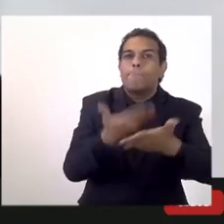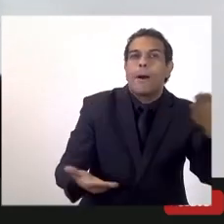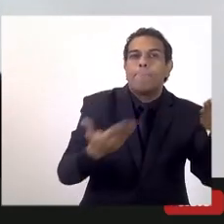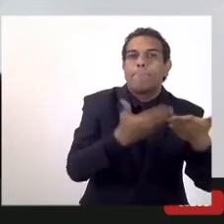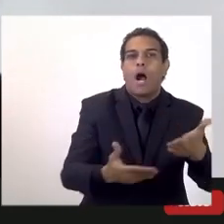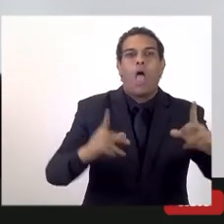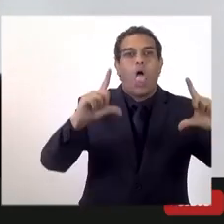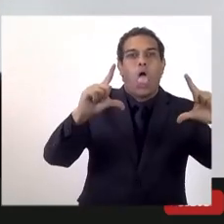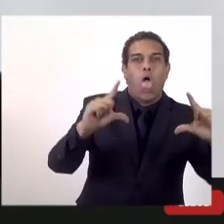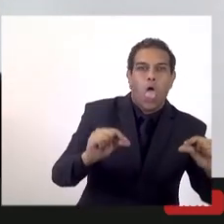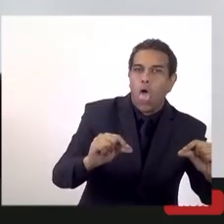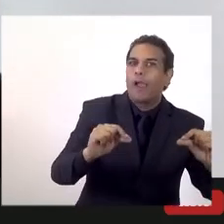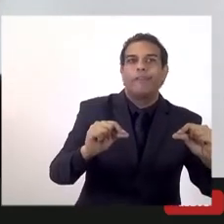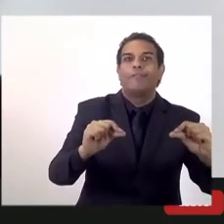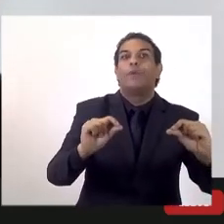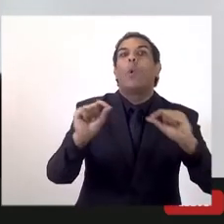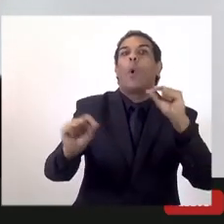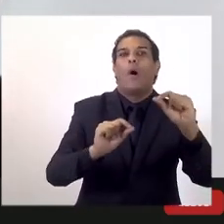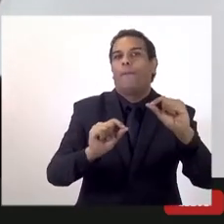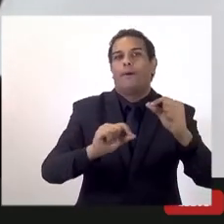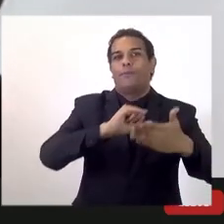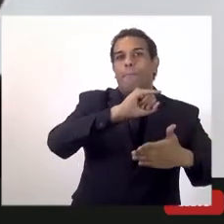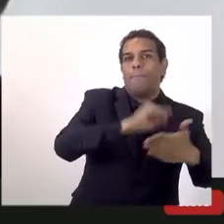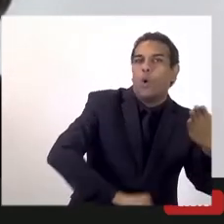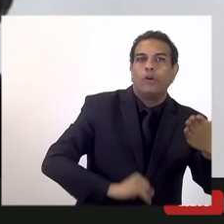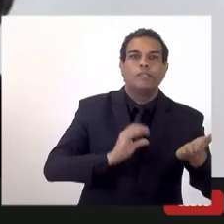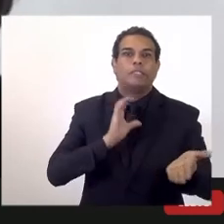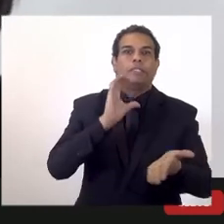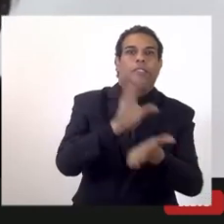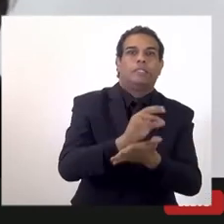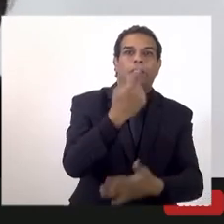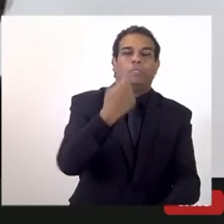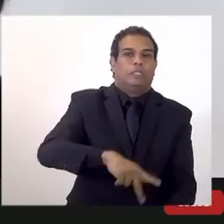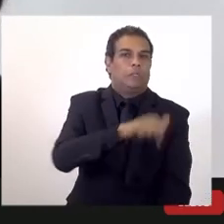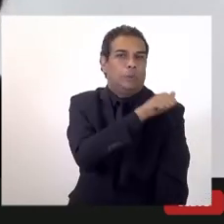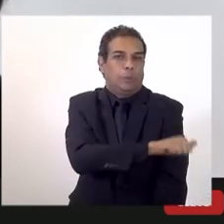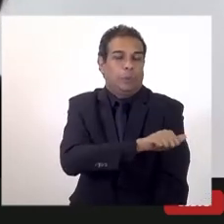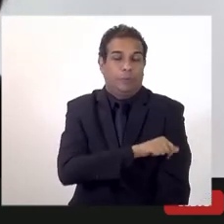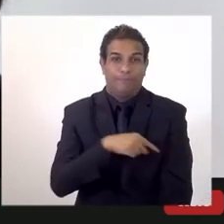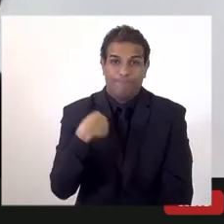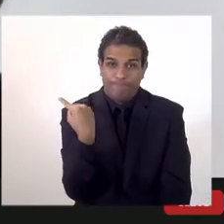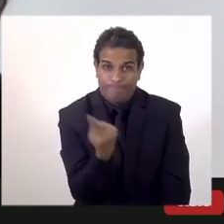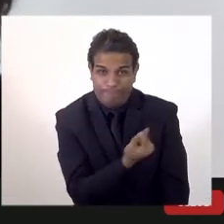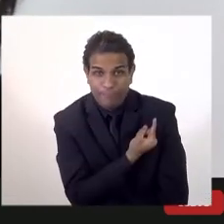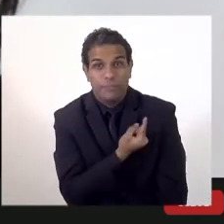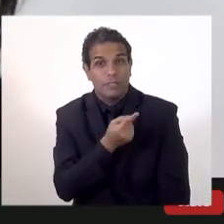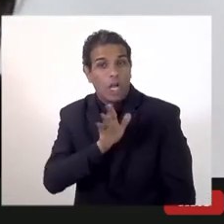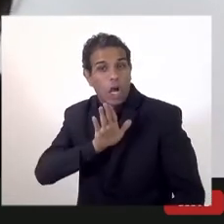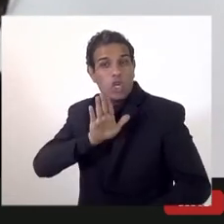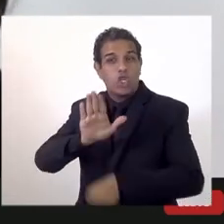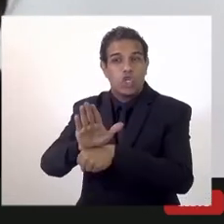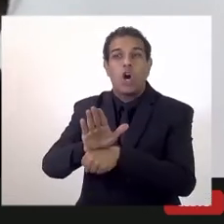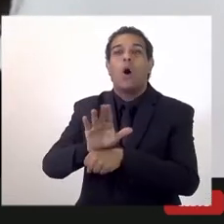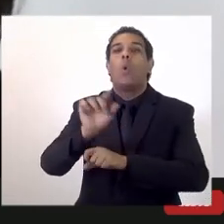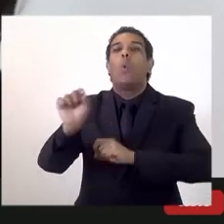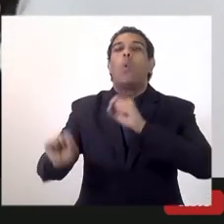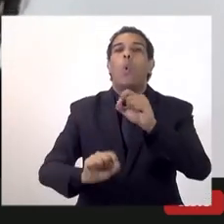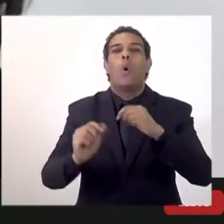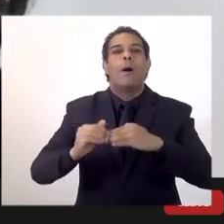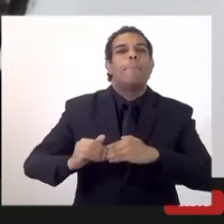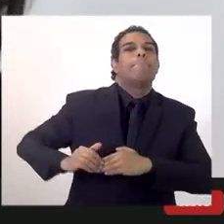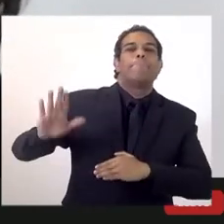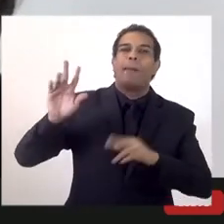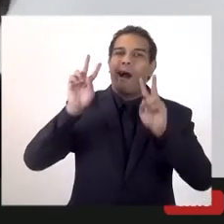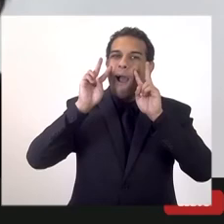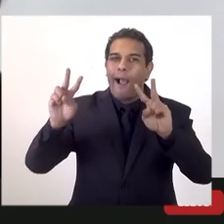redução de arrecadação para o Estado a nossa contribuição que nós já encaminhamos trata muito mais numa